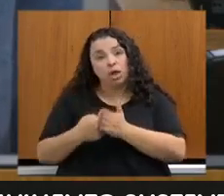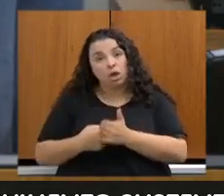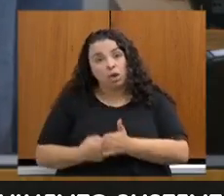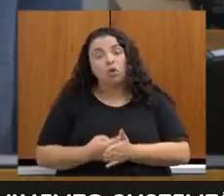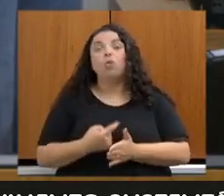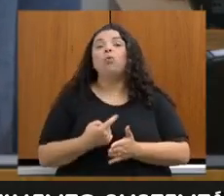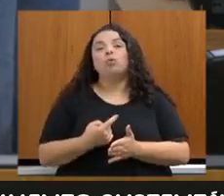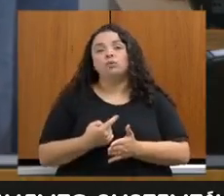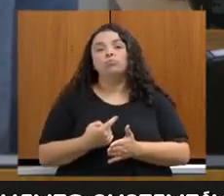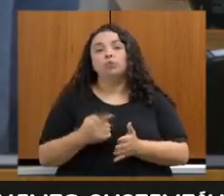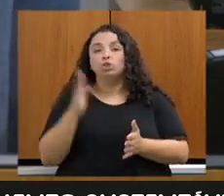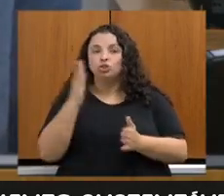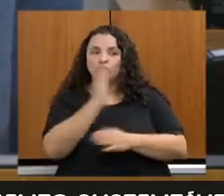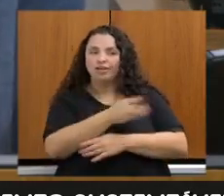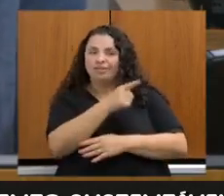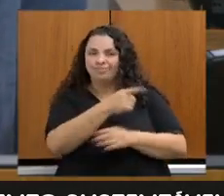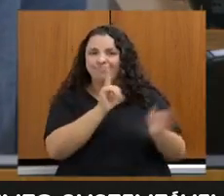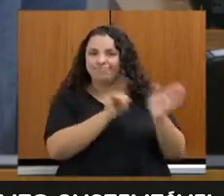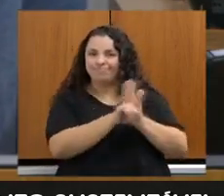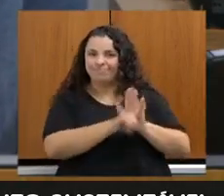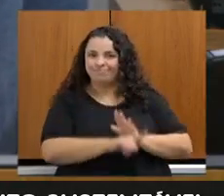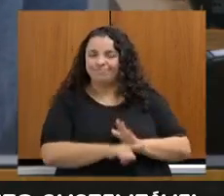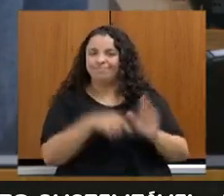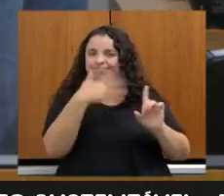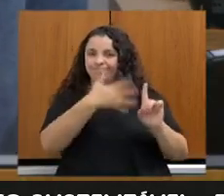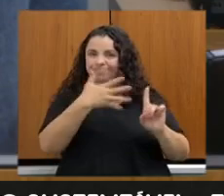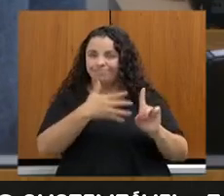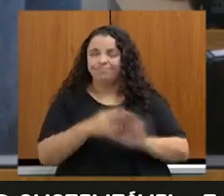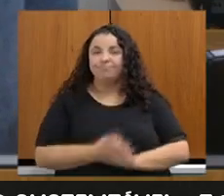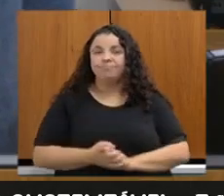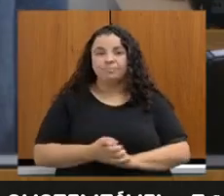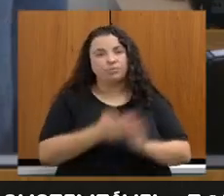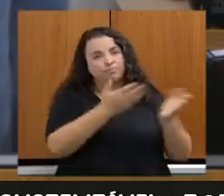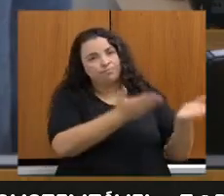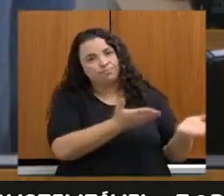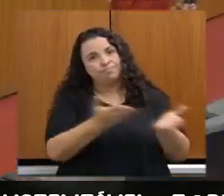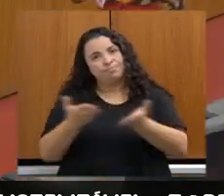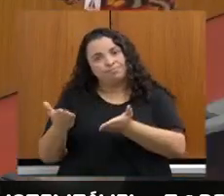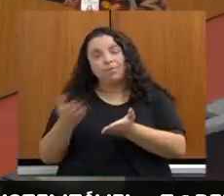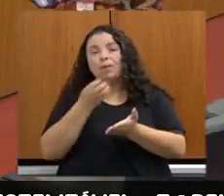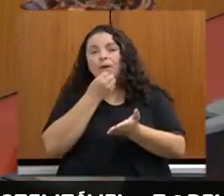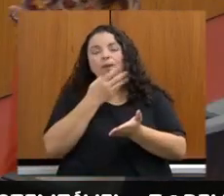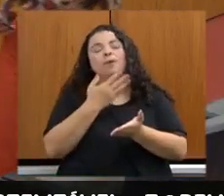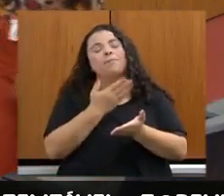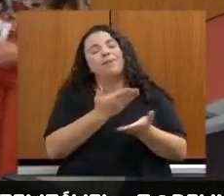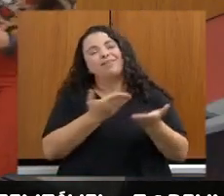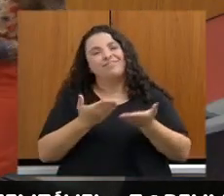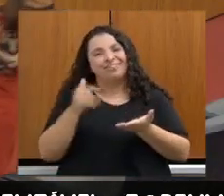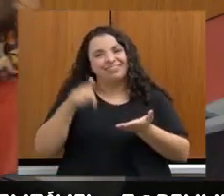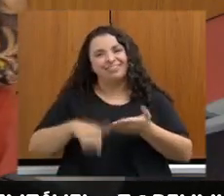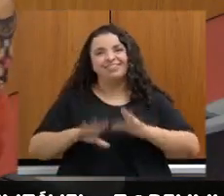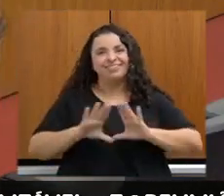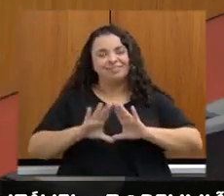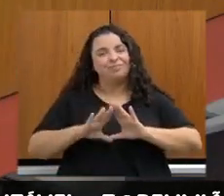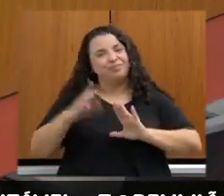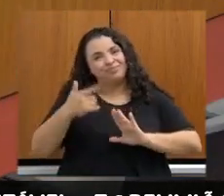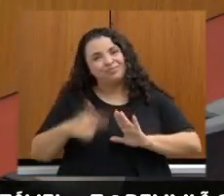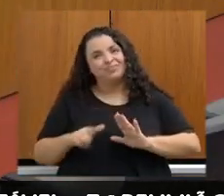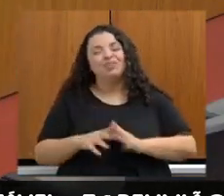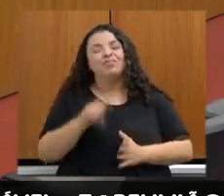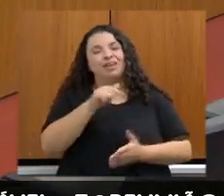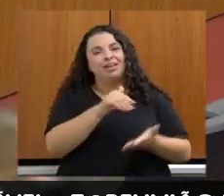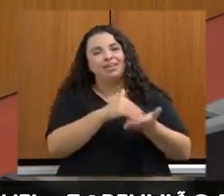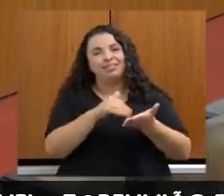aos convidados presentes. Com a palavra, sendo muito bem-vinda a essa casa mais uma vez, a